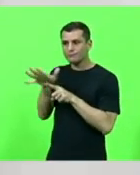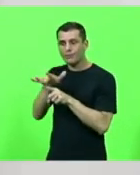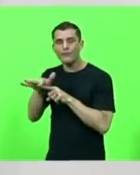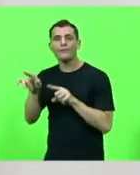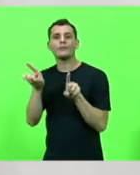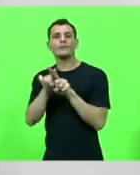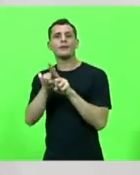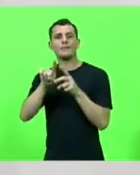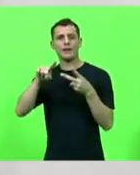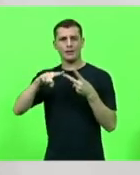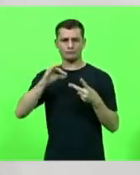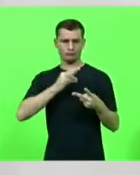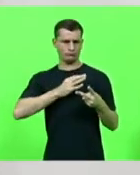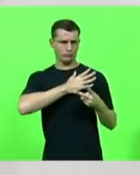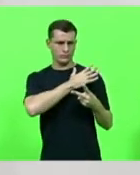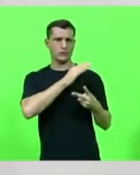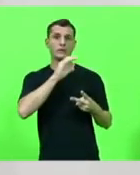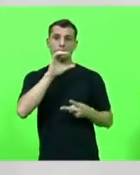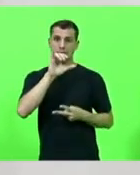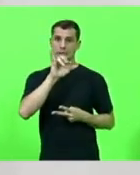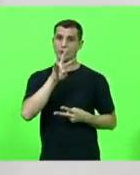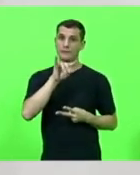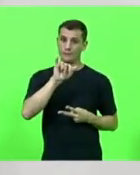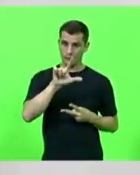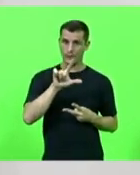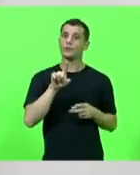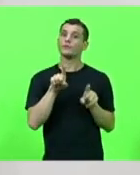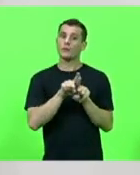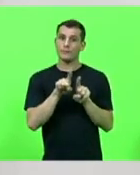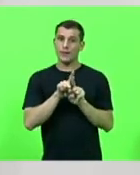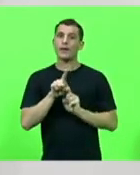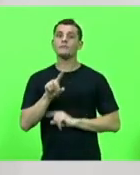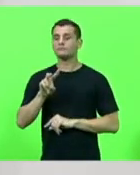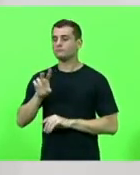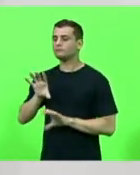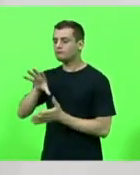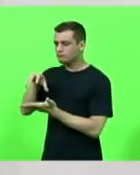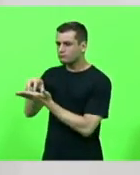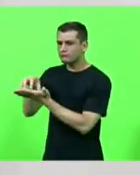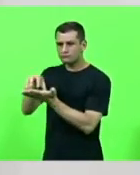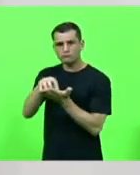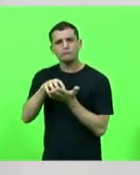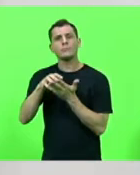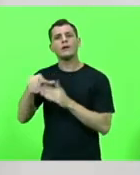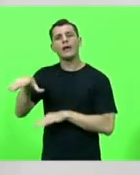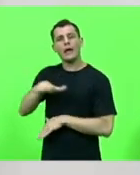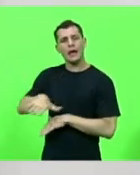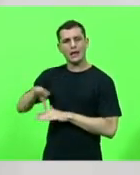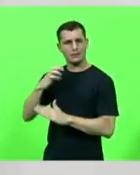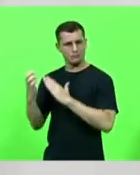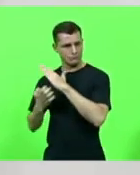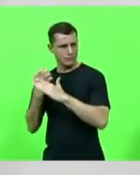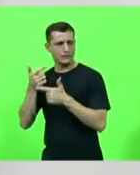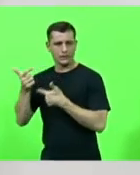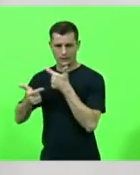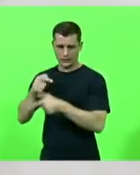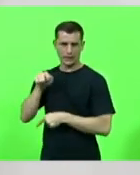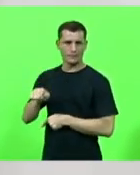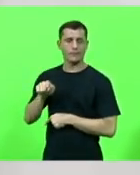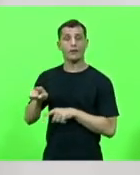militares representantes governamentais academia e executivos de empresas do setor para tratar das